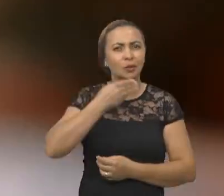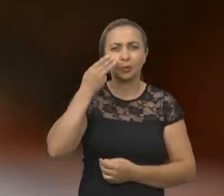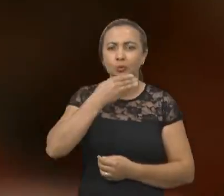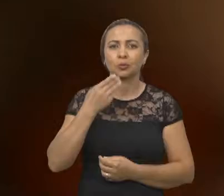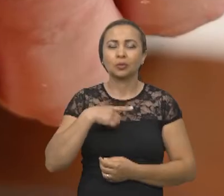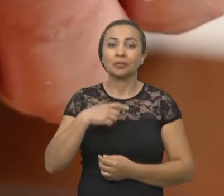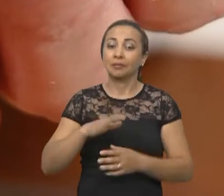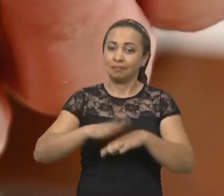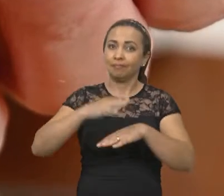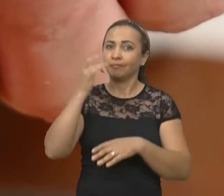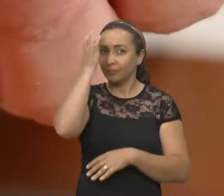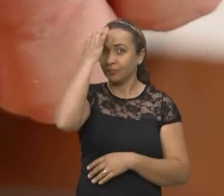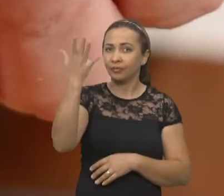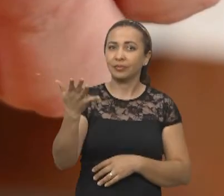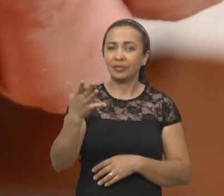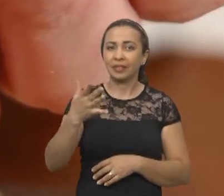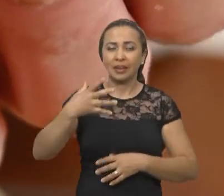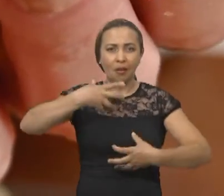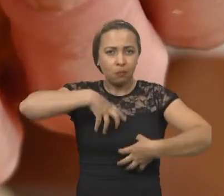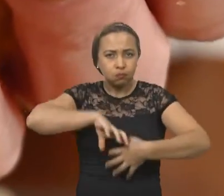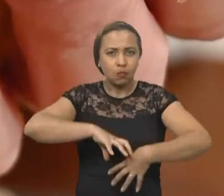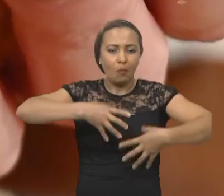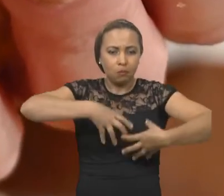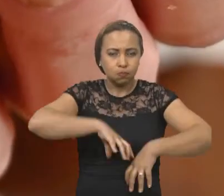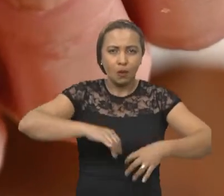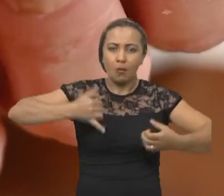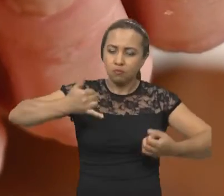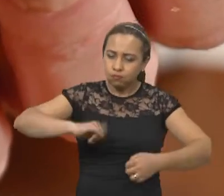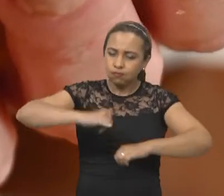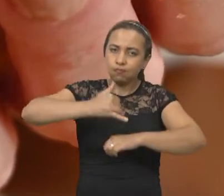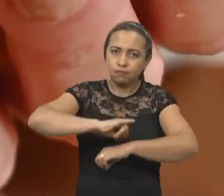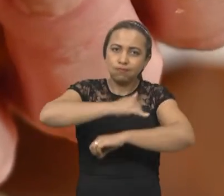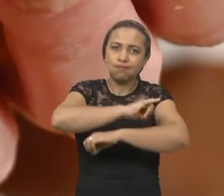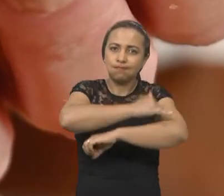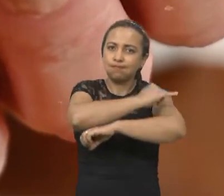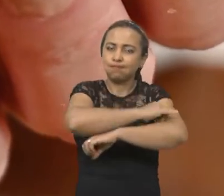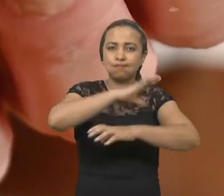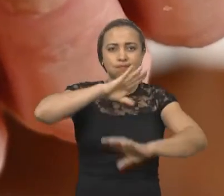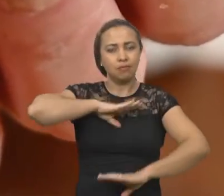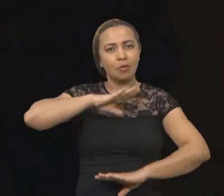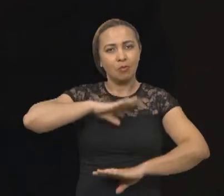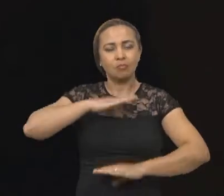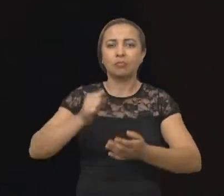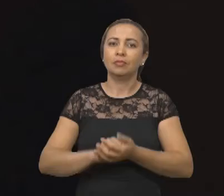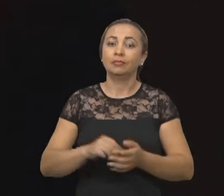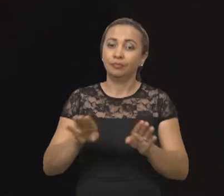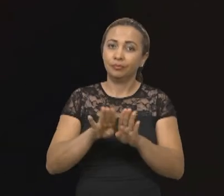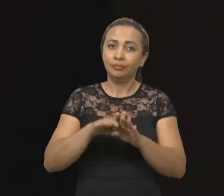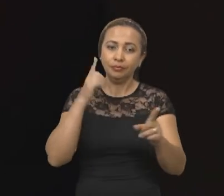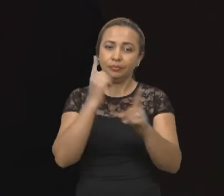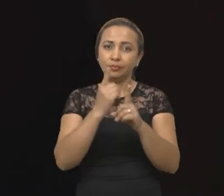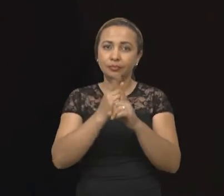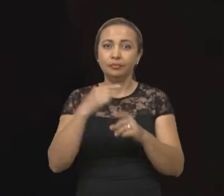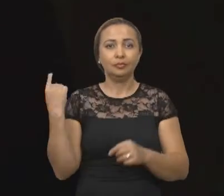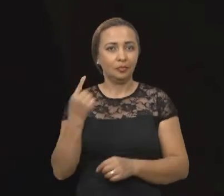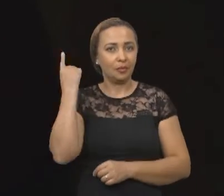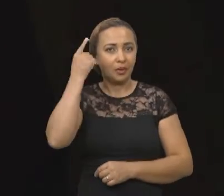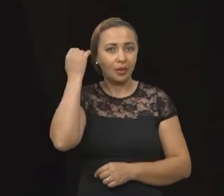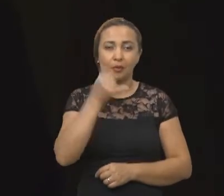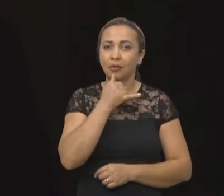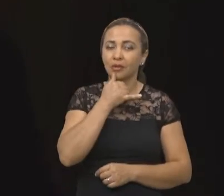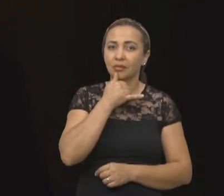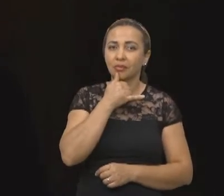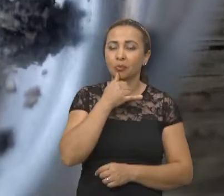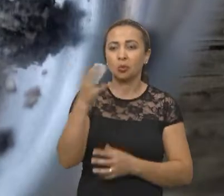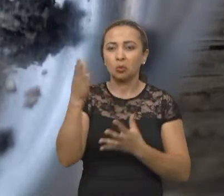esses produtos que têm uma maior facilidade de ser armazenado de uma maneira geral. Também identificamos aumento, por exemplo,